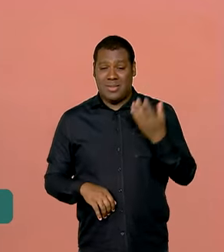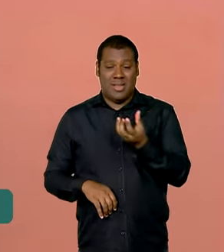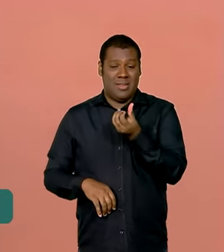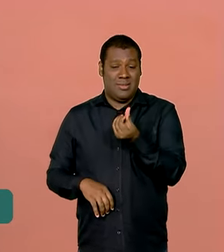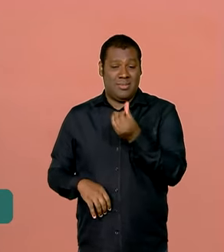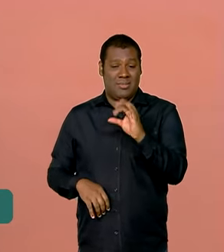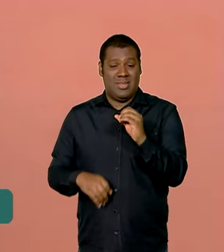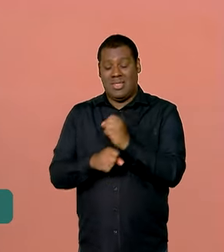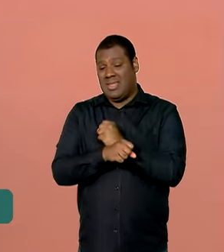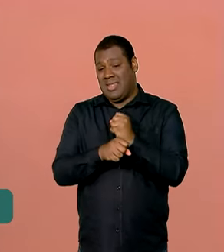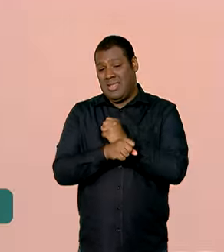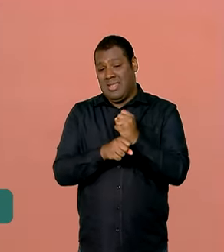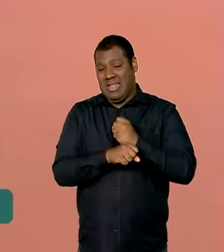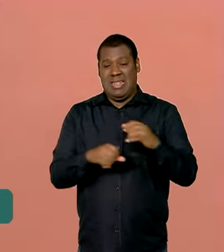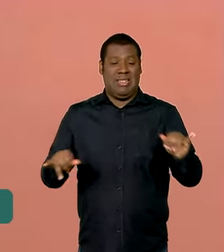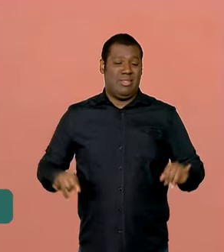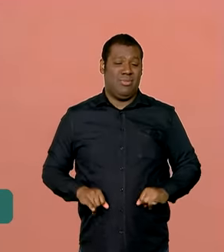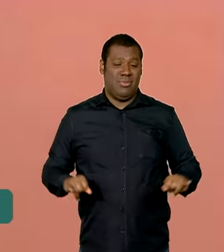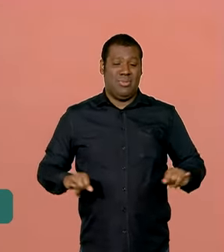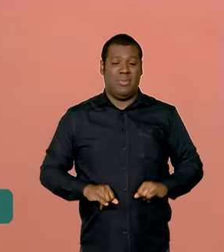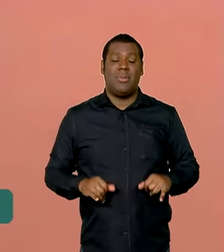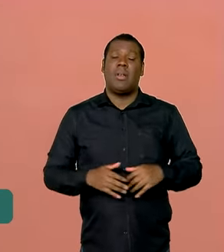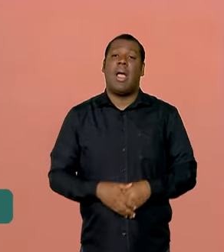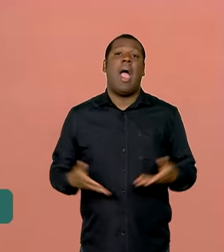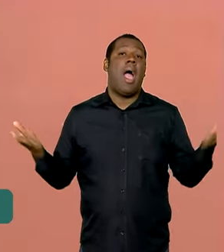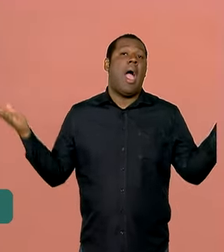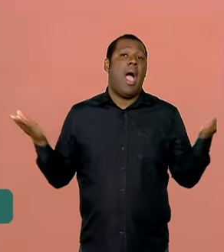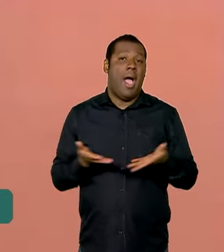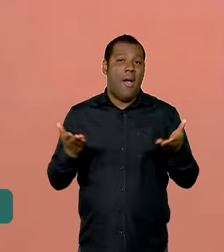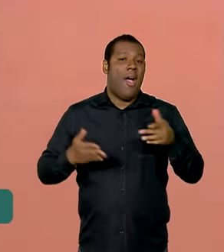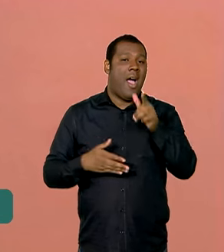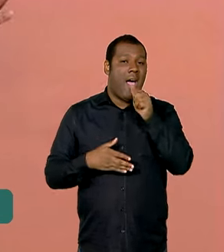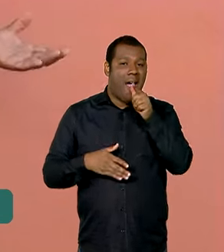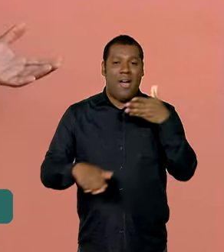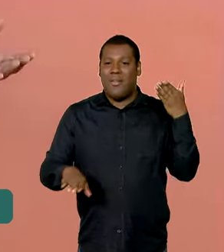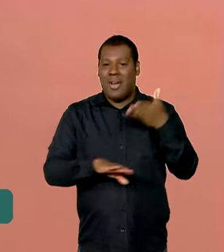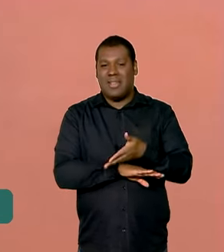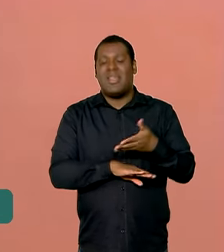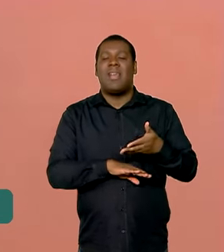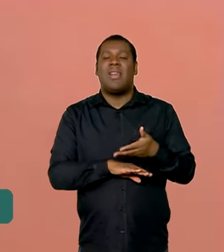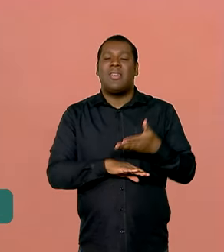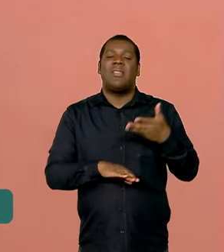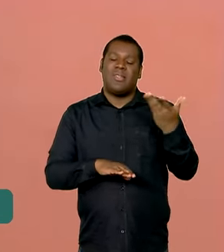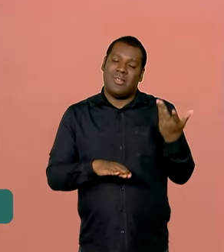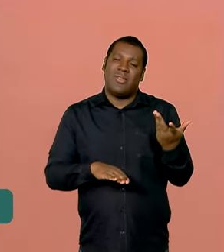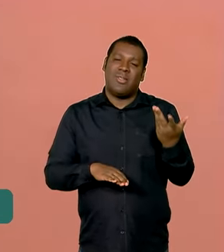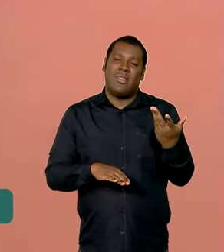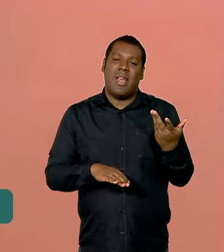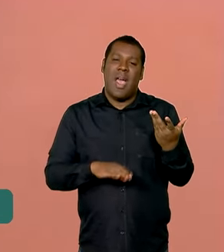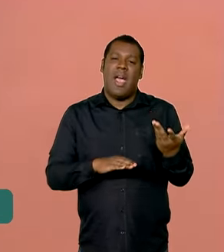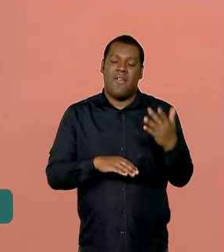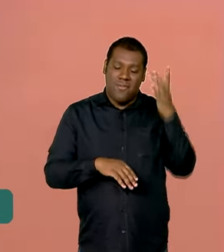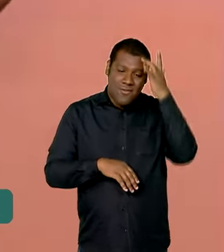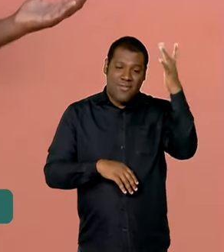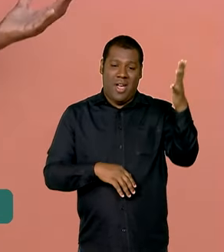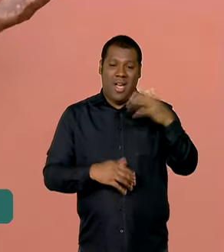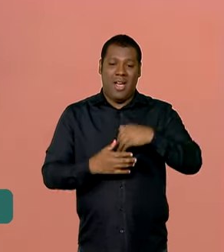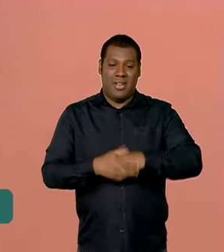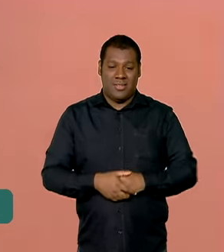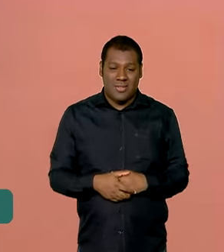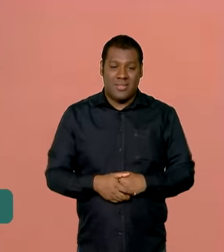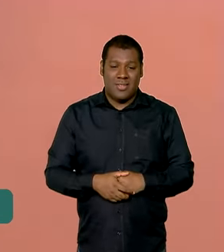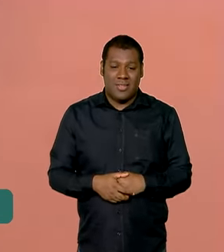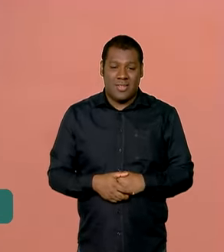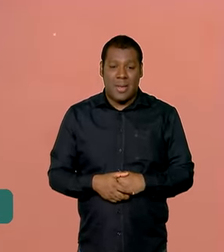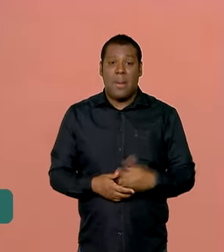era sufoco. Para a chegada dessa água vai melhorar tudo, para tudo. Quando tem água encanada, a